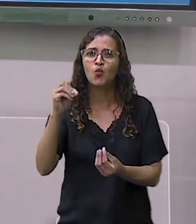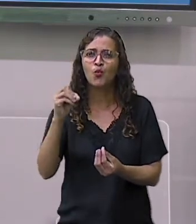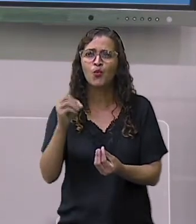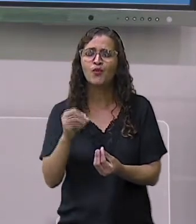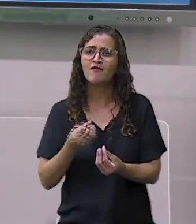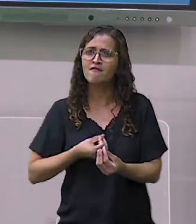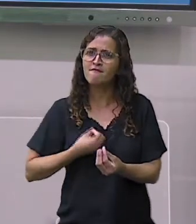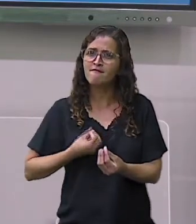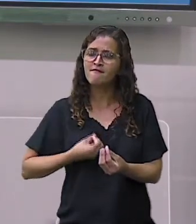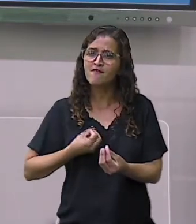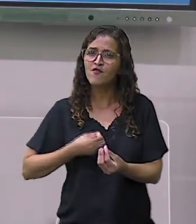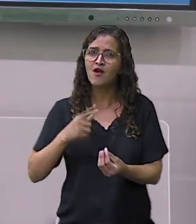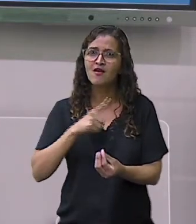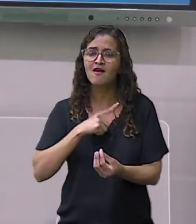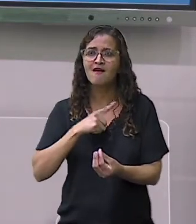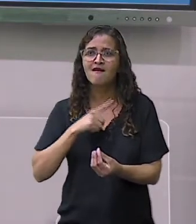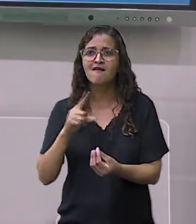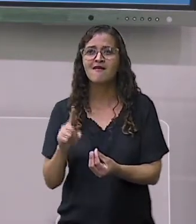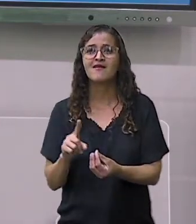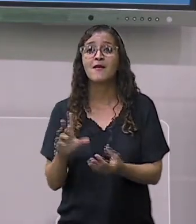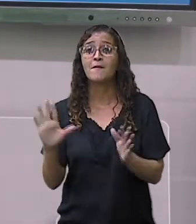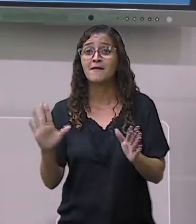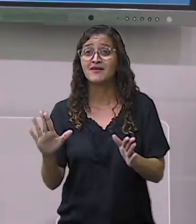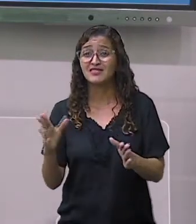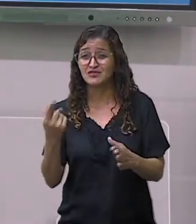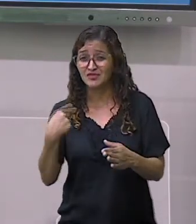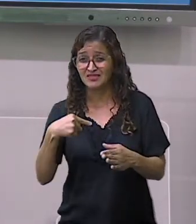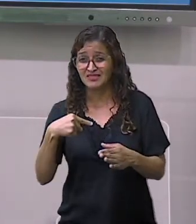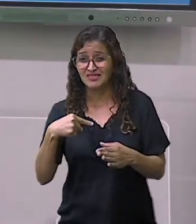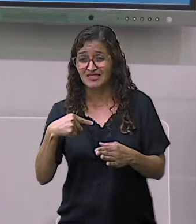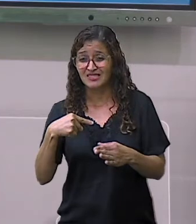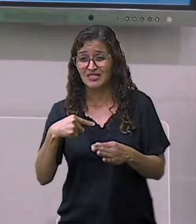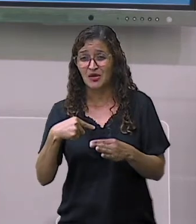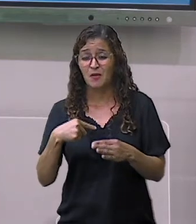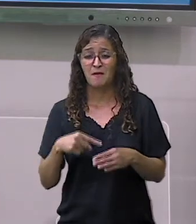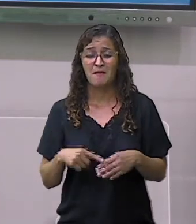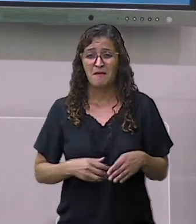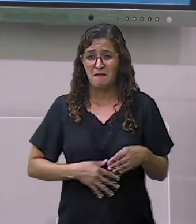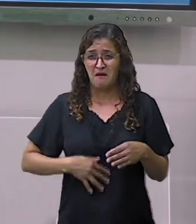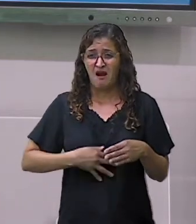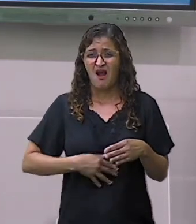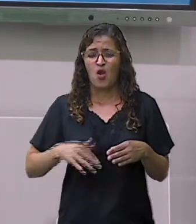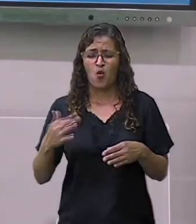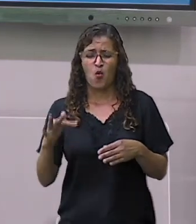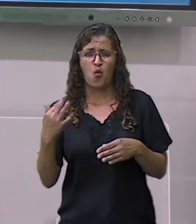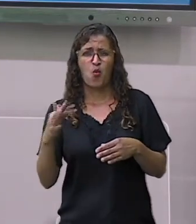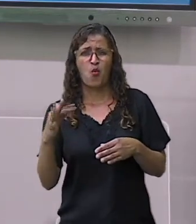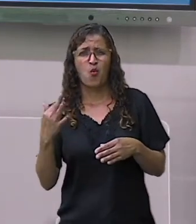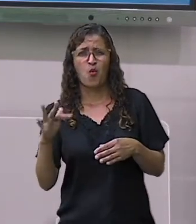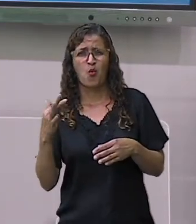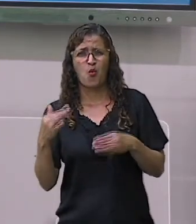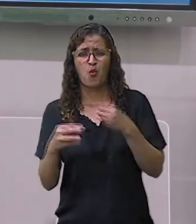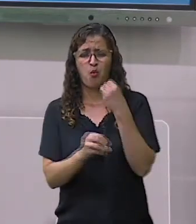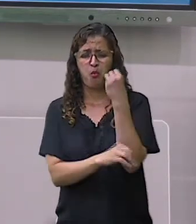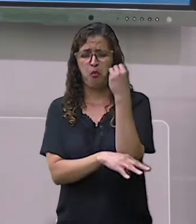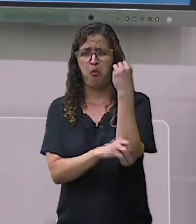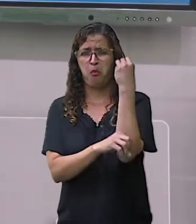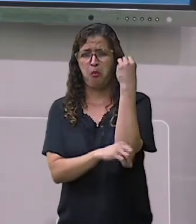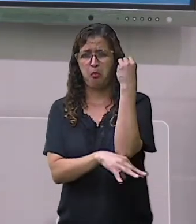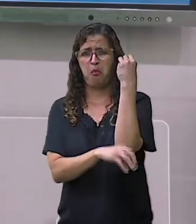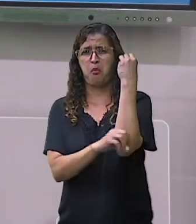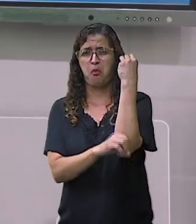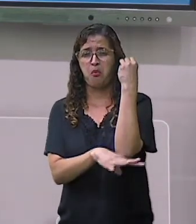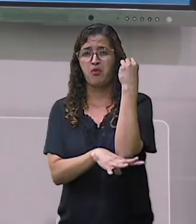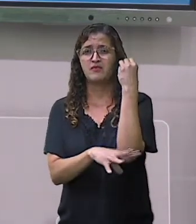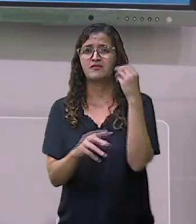diarreia, não é recomendado que você tome leite por causa da lactose. Mas o leite